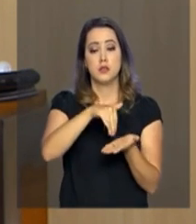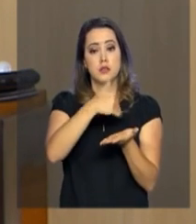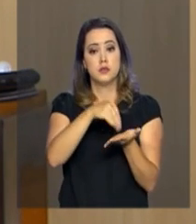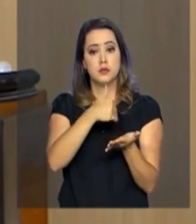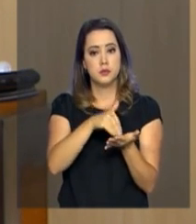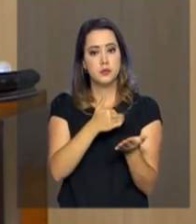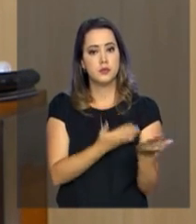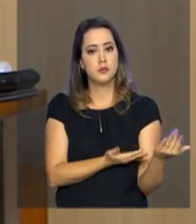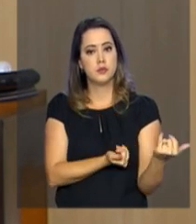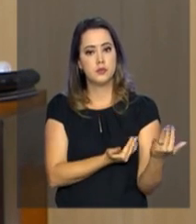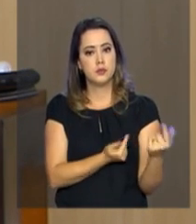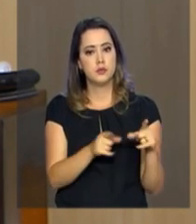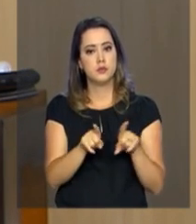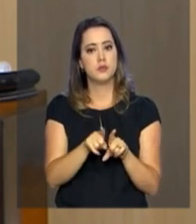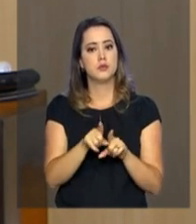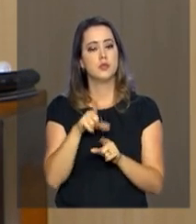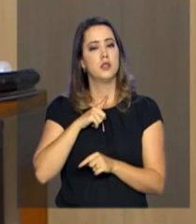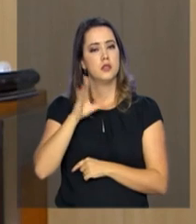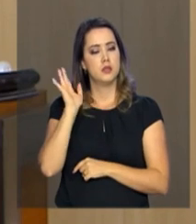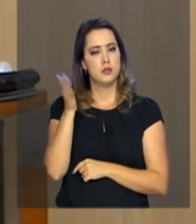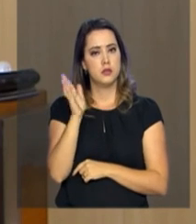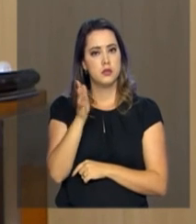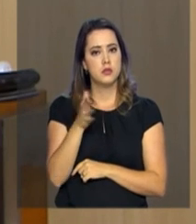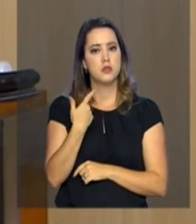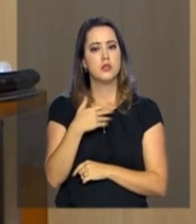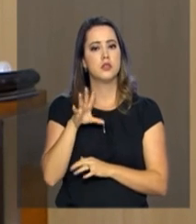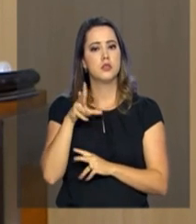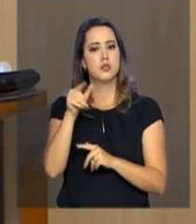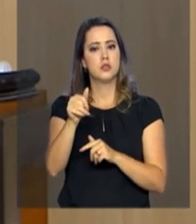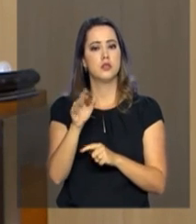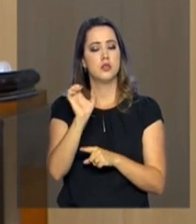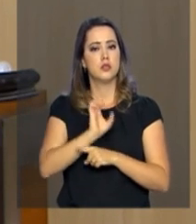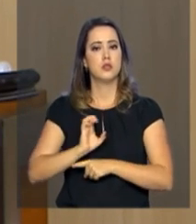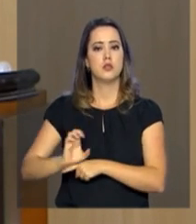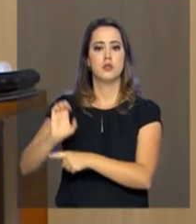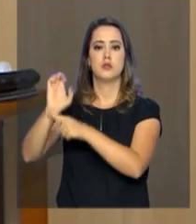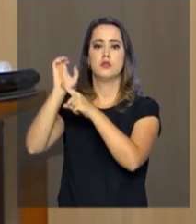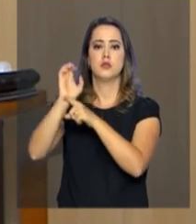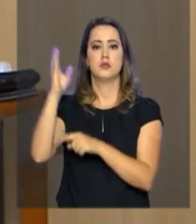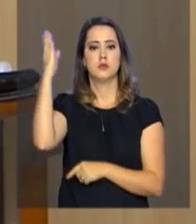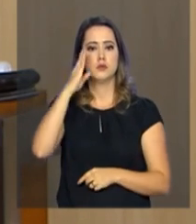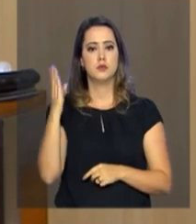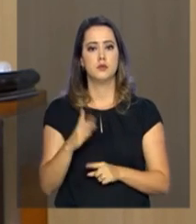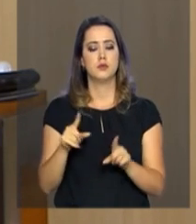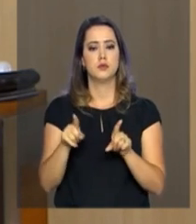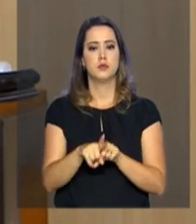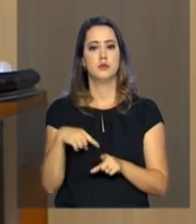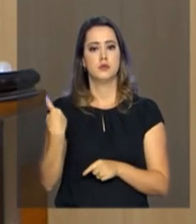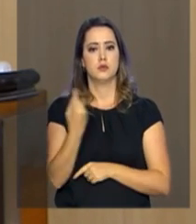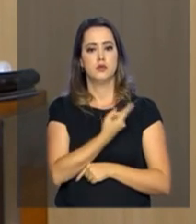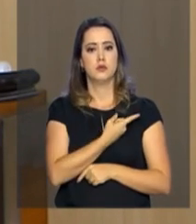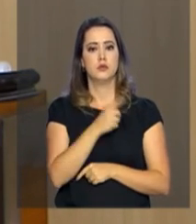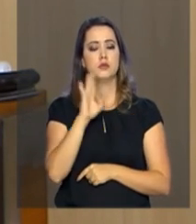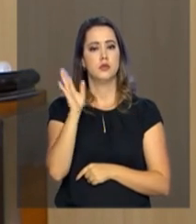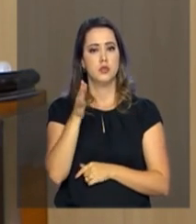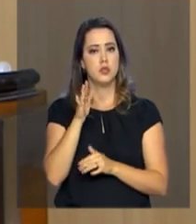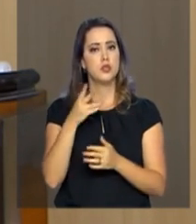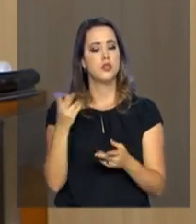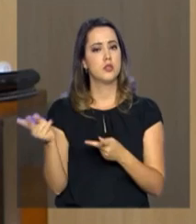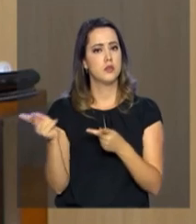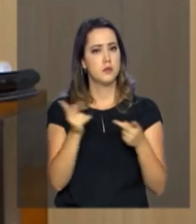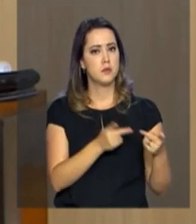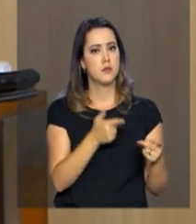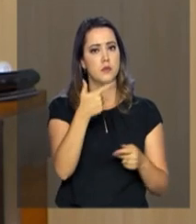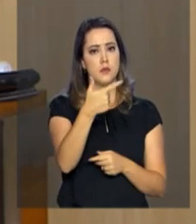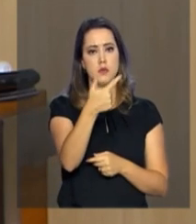Juventude tem realizado caravanas por todos os estados do Brasil. Nós já visitamos